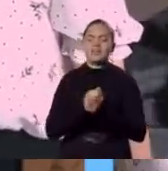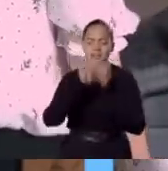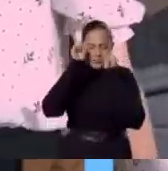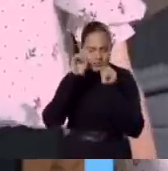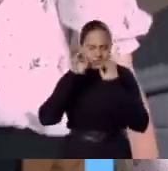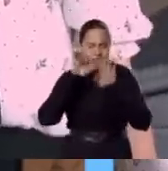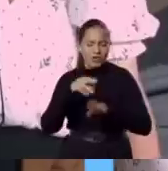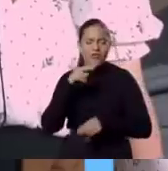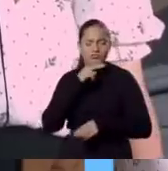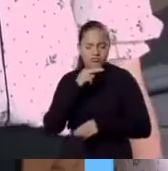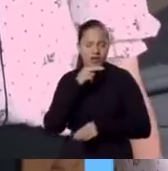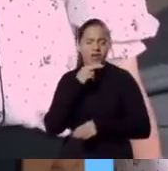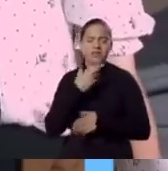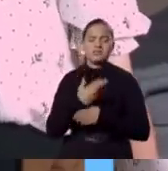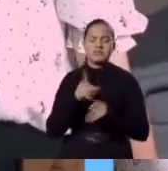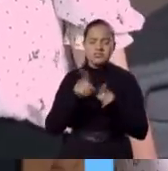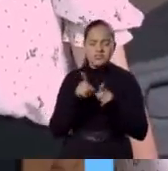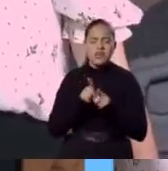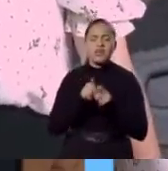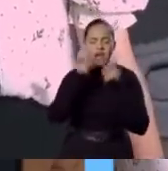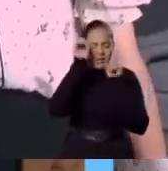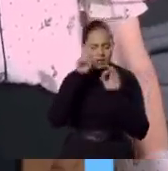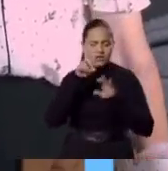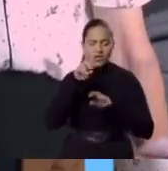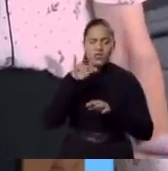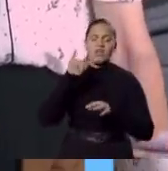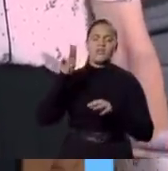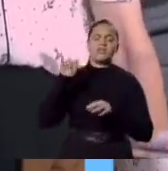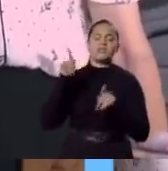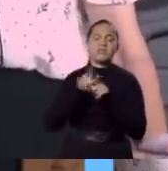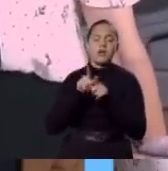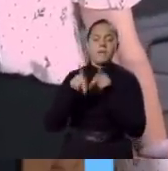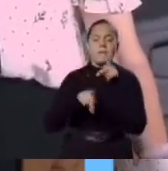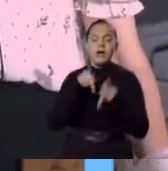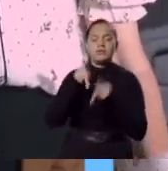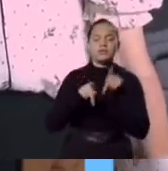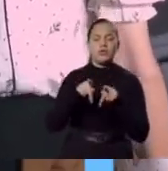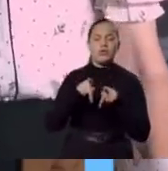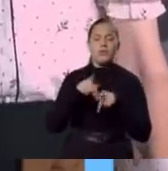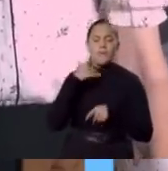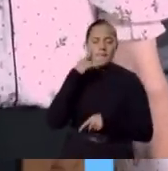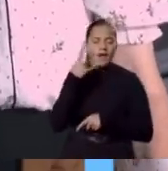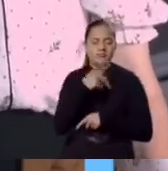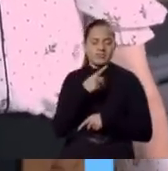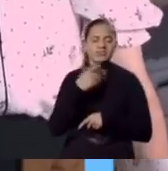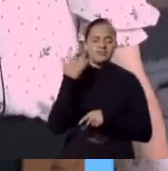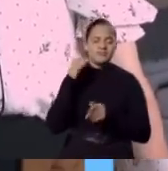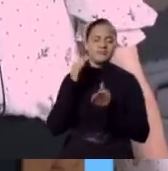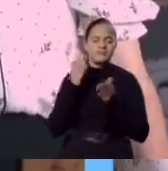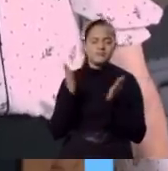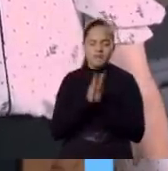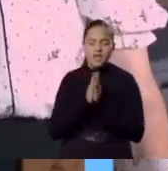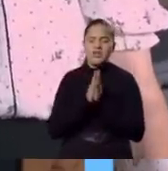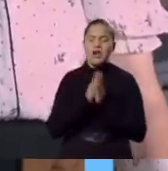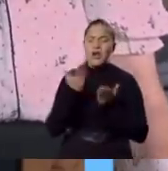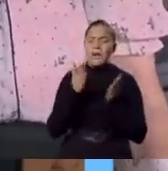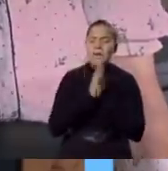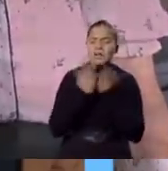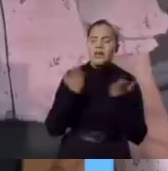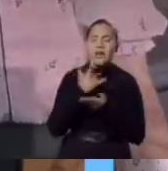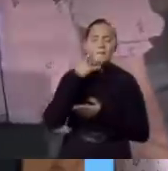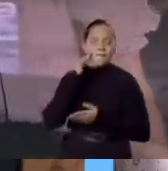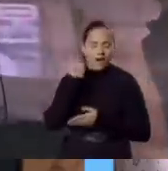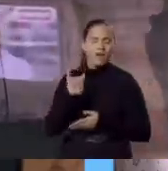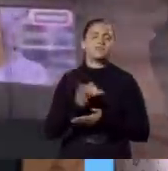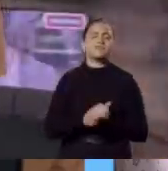Eu orei tantas vezes pelo pastor Lourival Agora eu te peço,